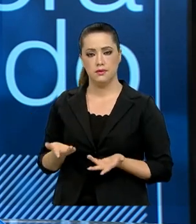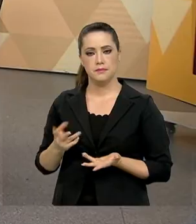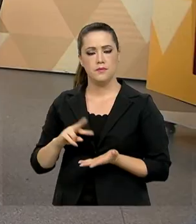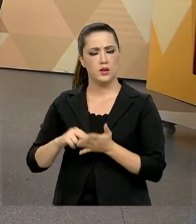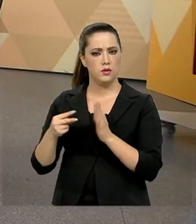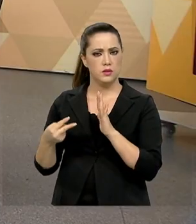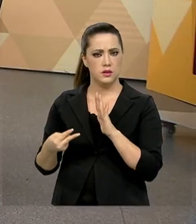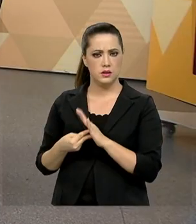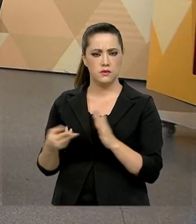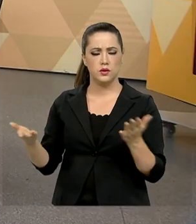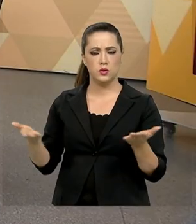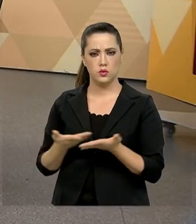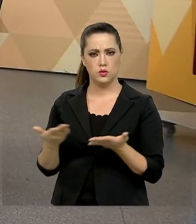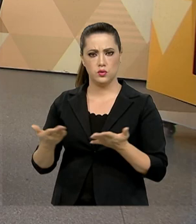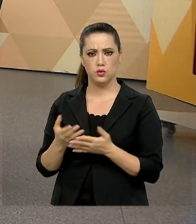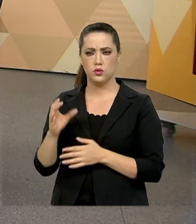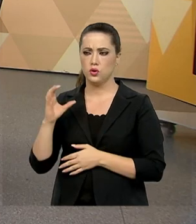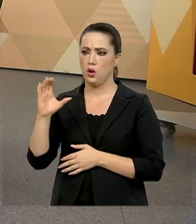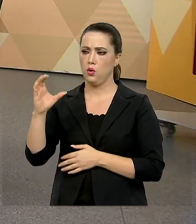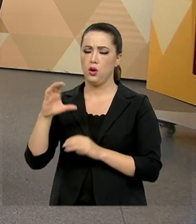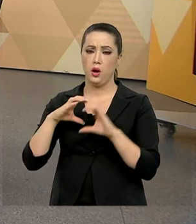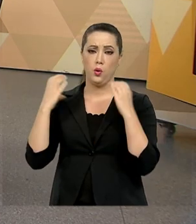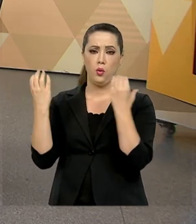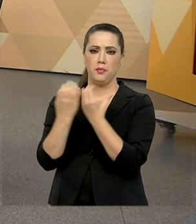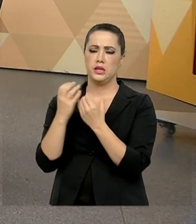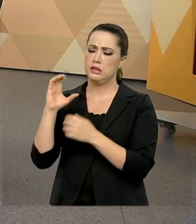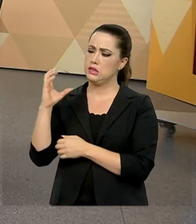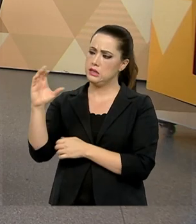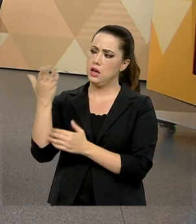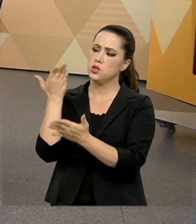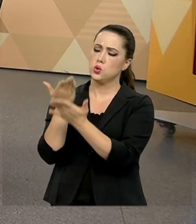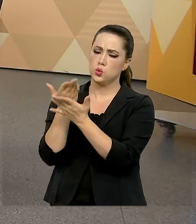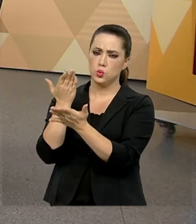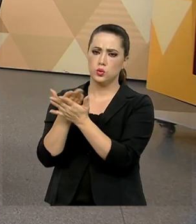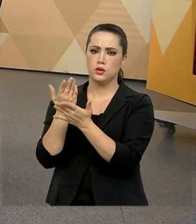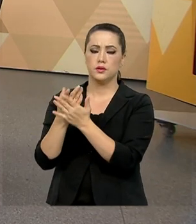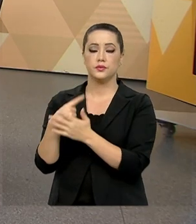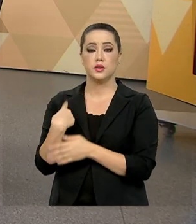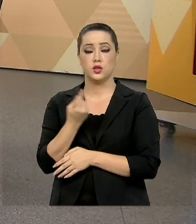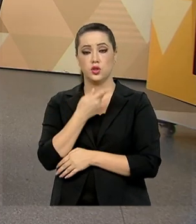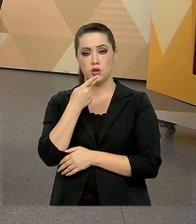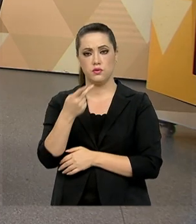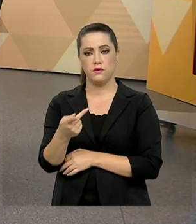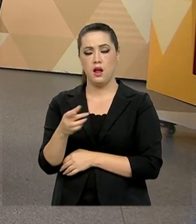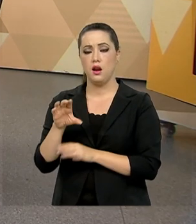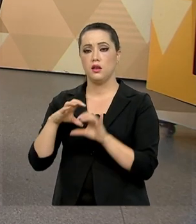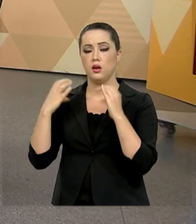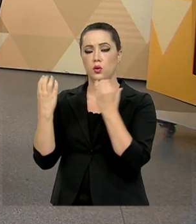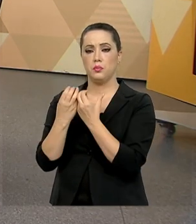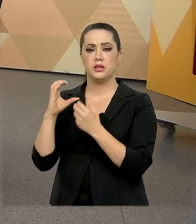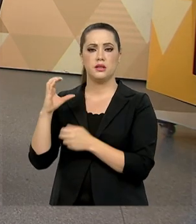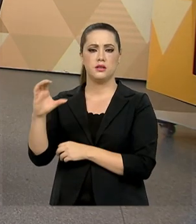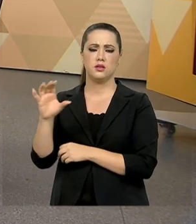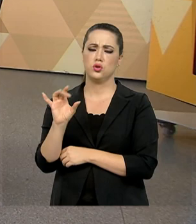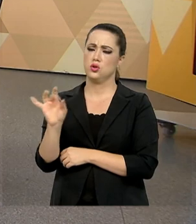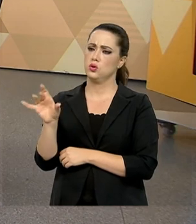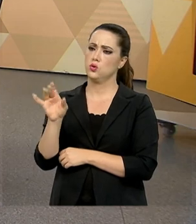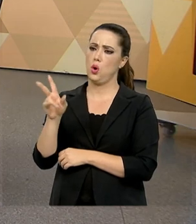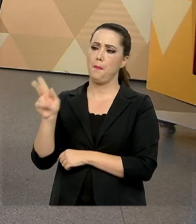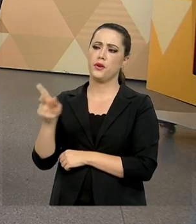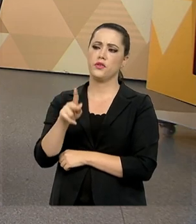comunidade científica. E, aliás, a gente fala na comunidade científica, mas não são apenas